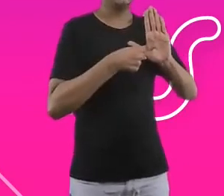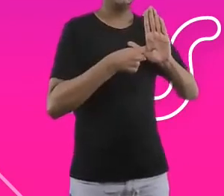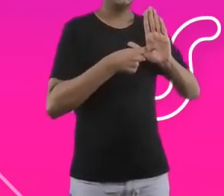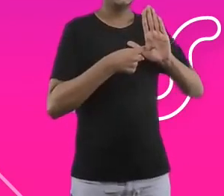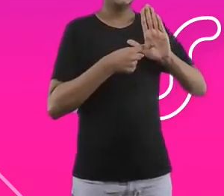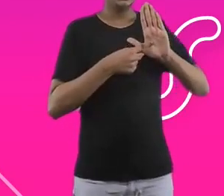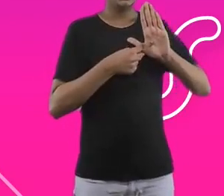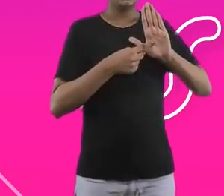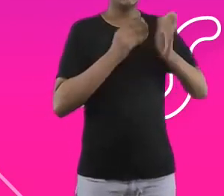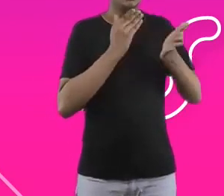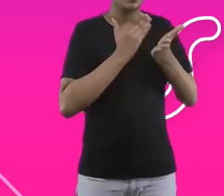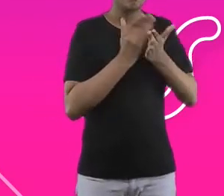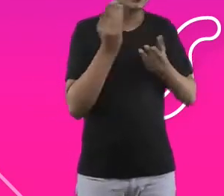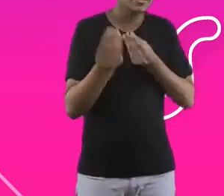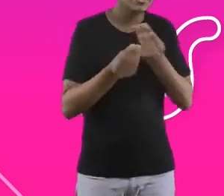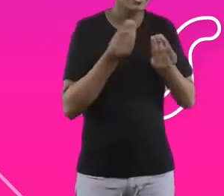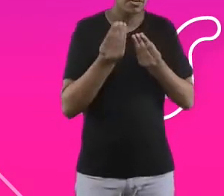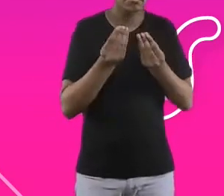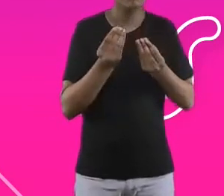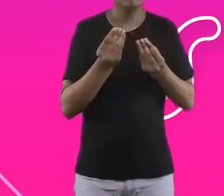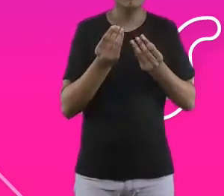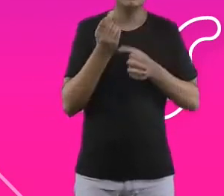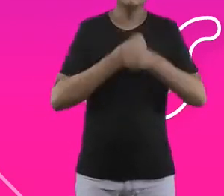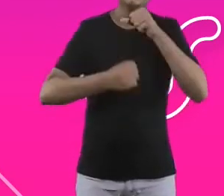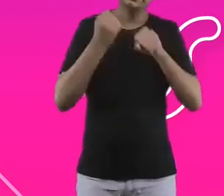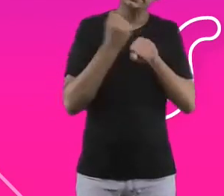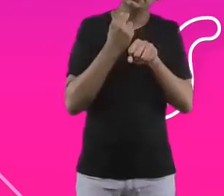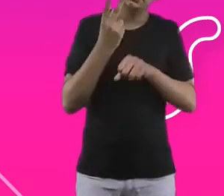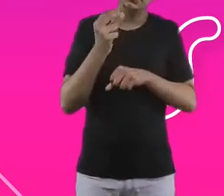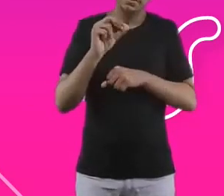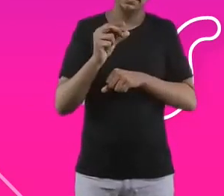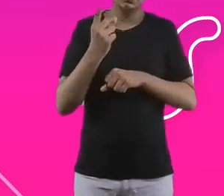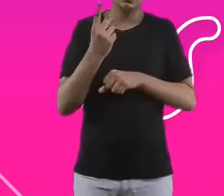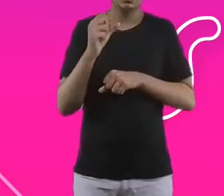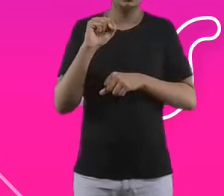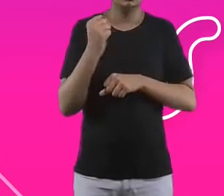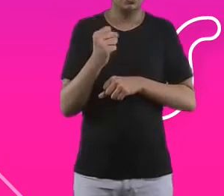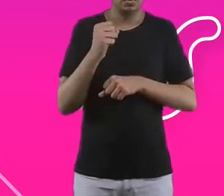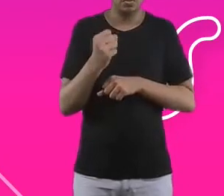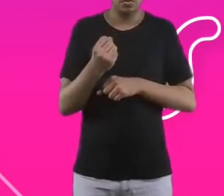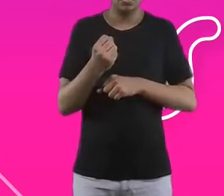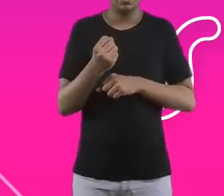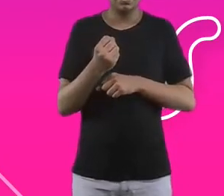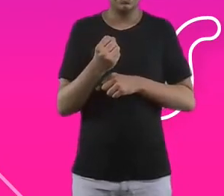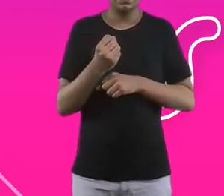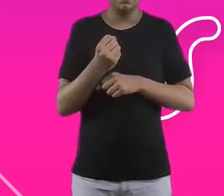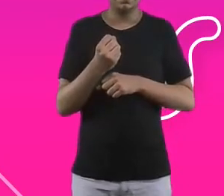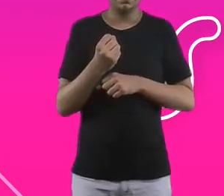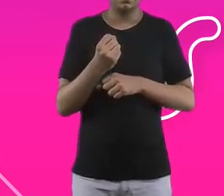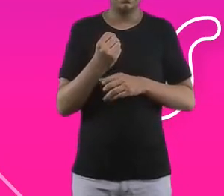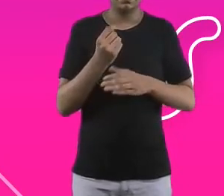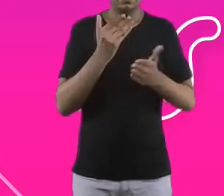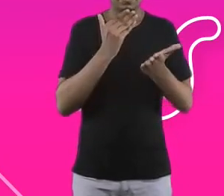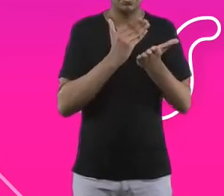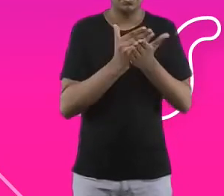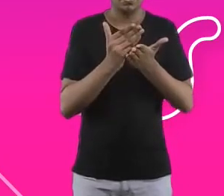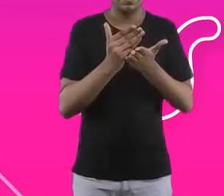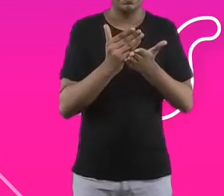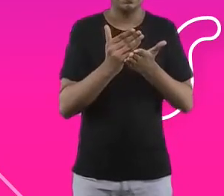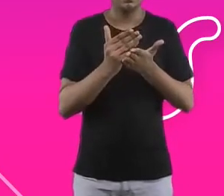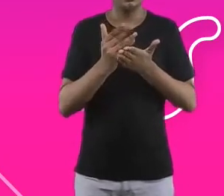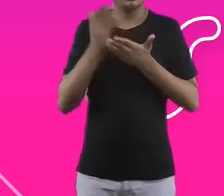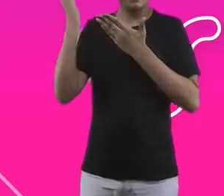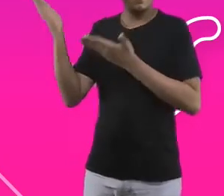Ele surgiu mais ou menos em 2018. A gente teve uma ONG chamada Gerardo Falcões, que é do Lira, que está aqui nessa foto de óculos.